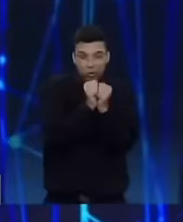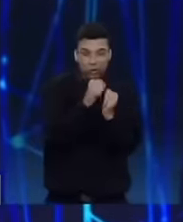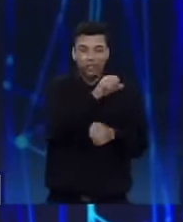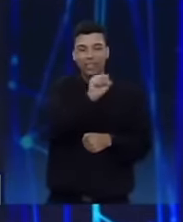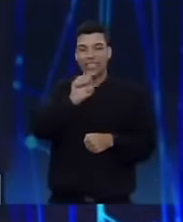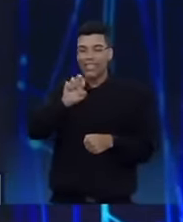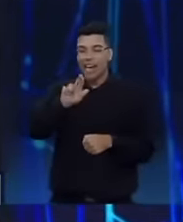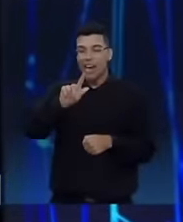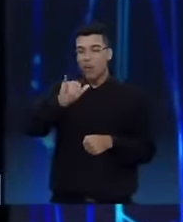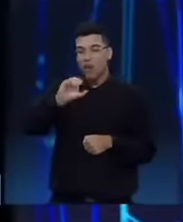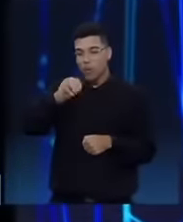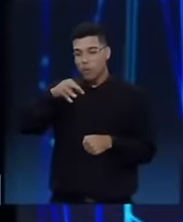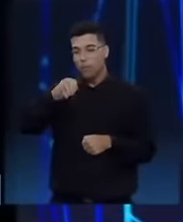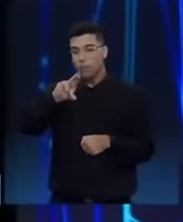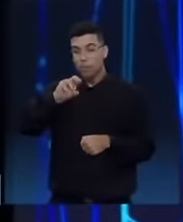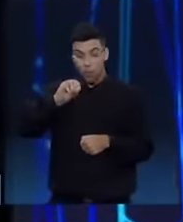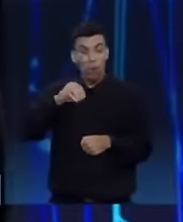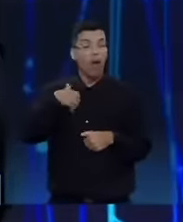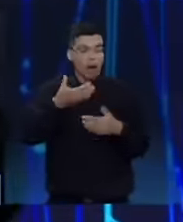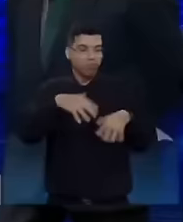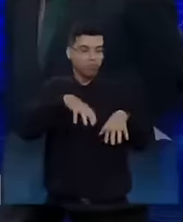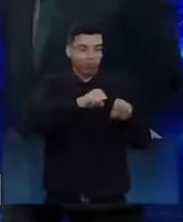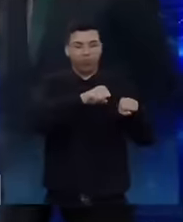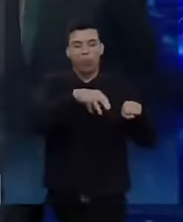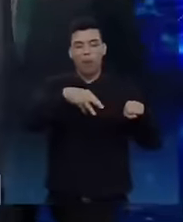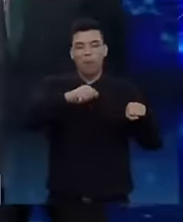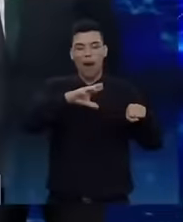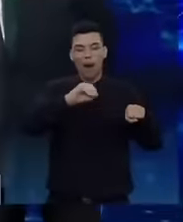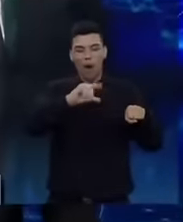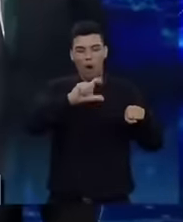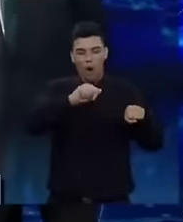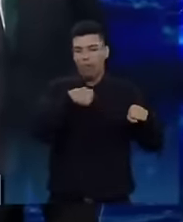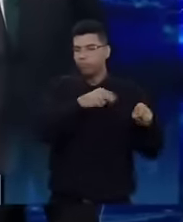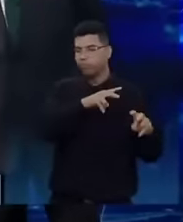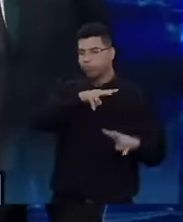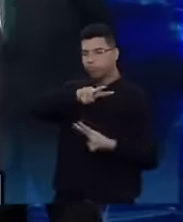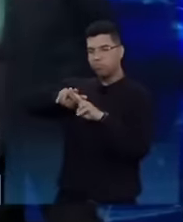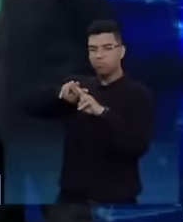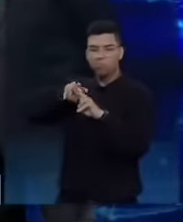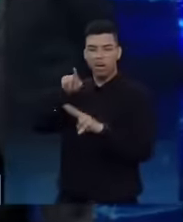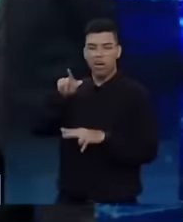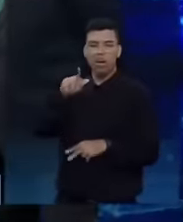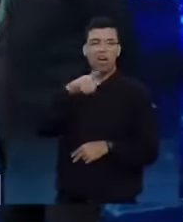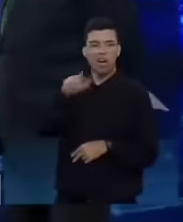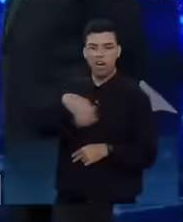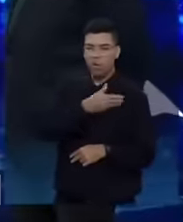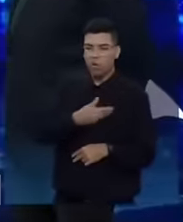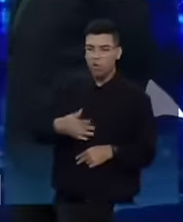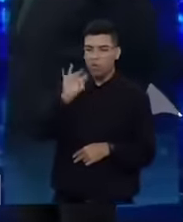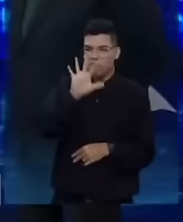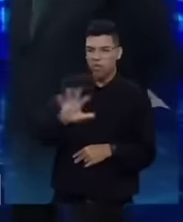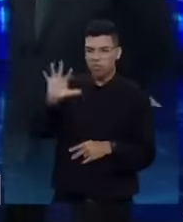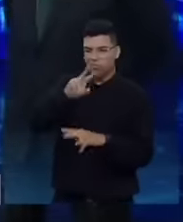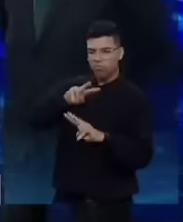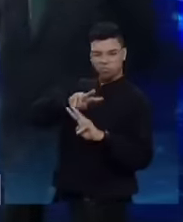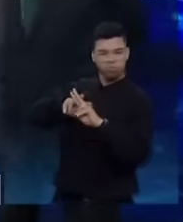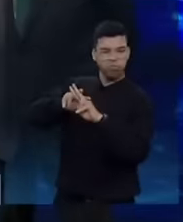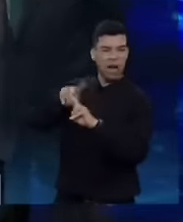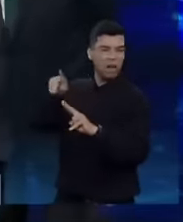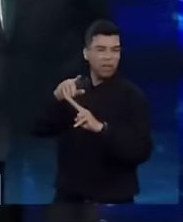São Paulo e mandássemos para um presídio federal, num regime todo especial, sem qualquer comunicação com o mundo exterior. Isso,